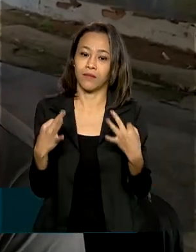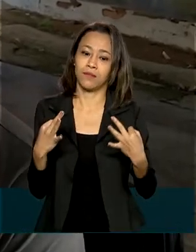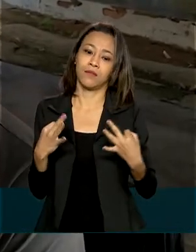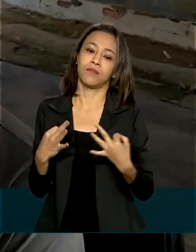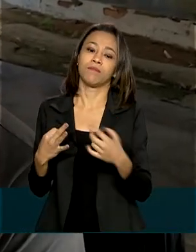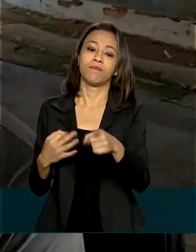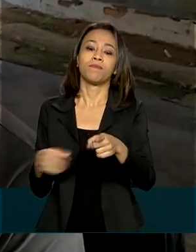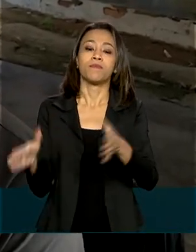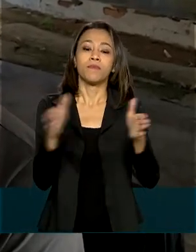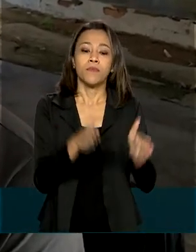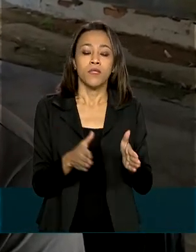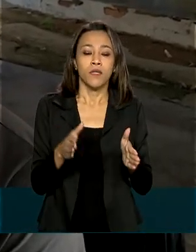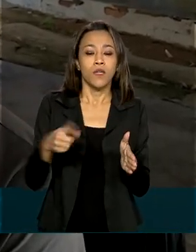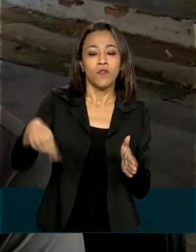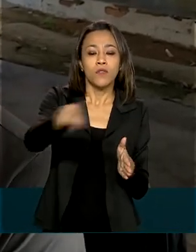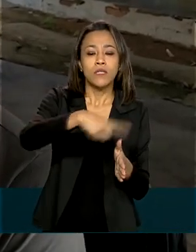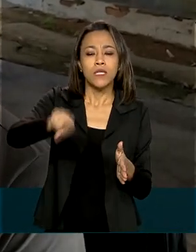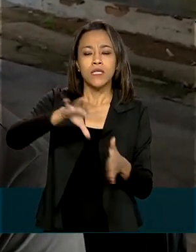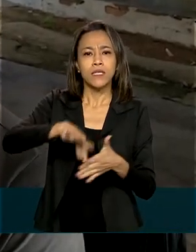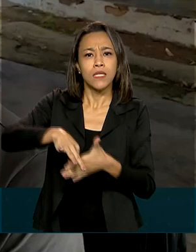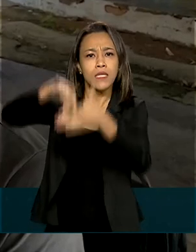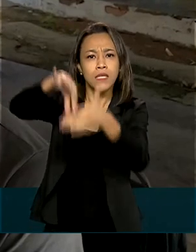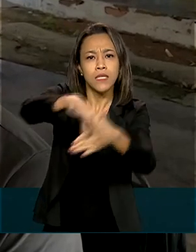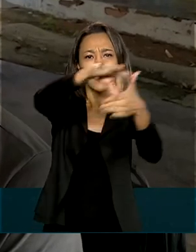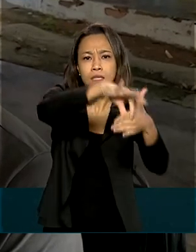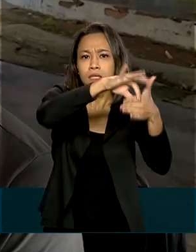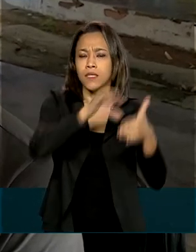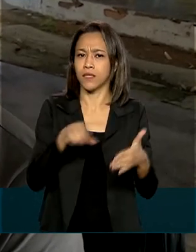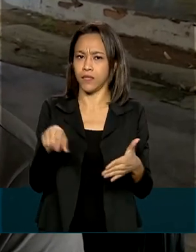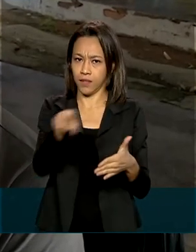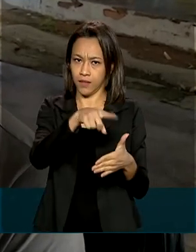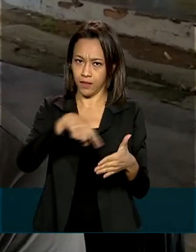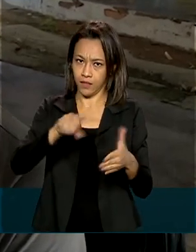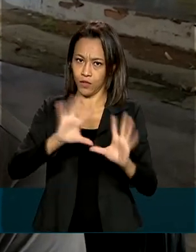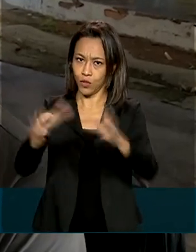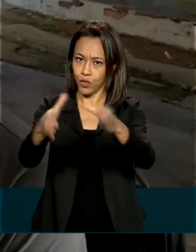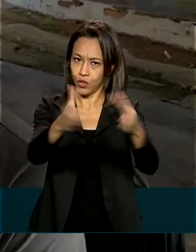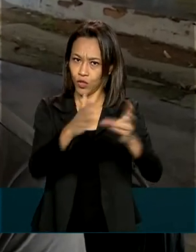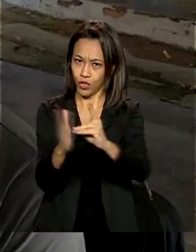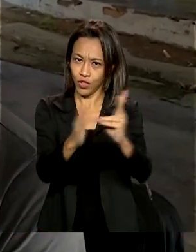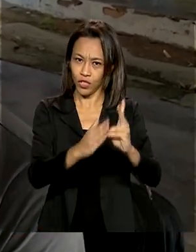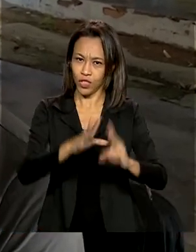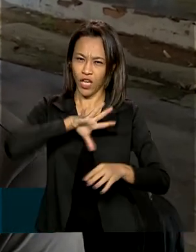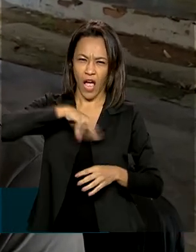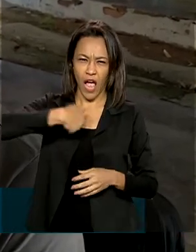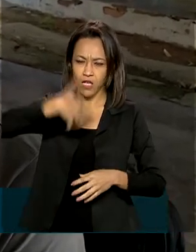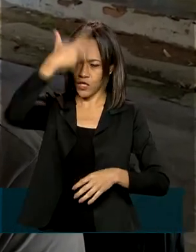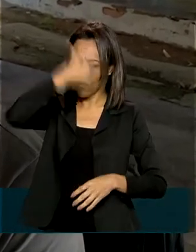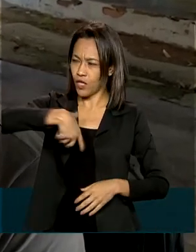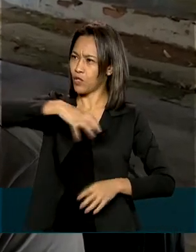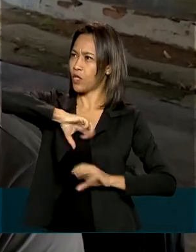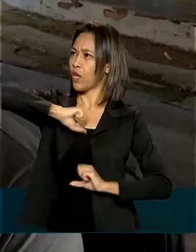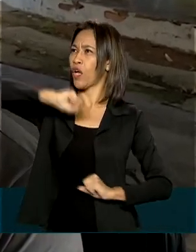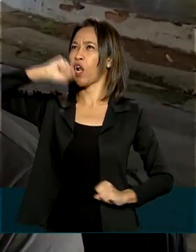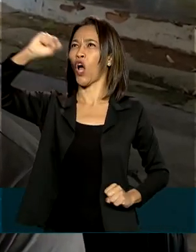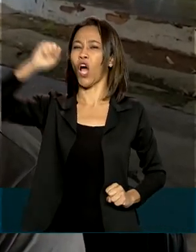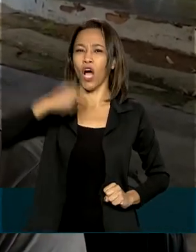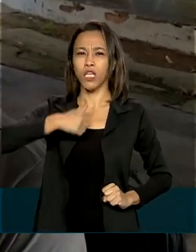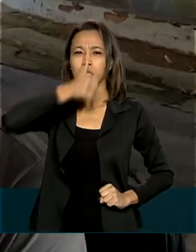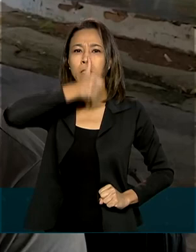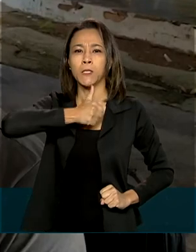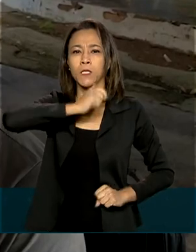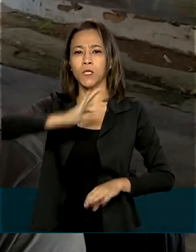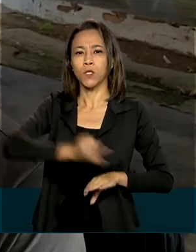lideranças, comunidade, não se façam de herói, dizer que vai aguentar,